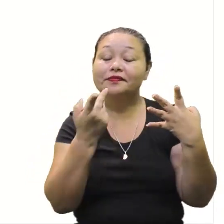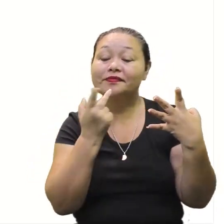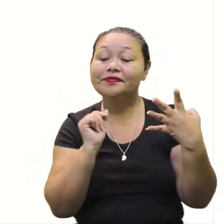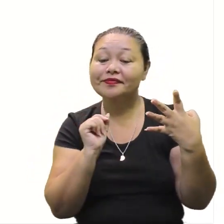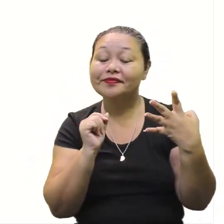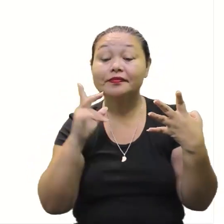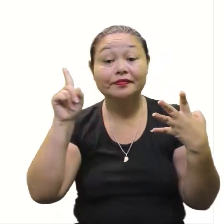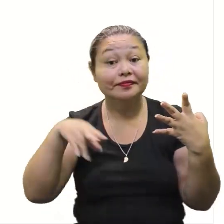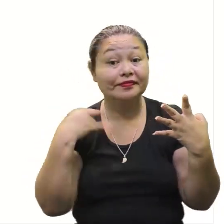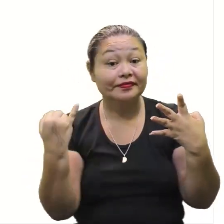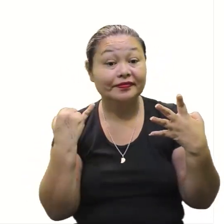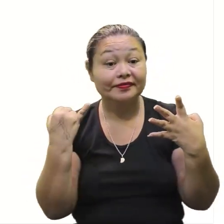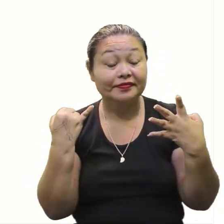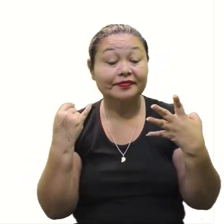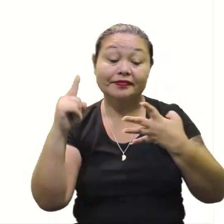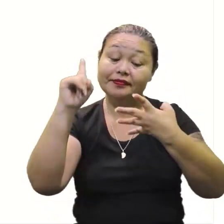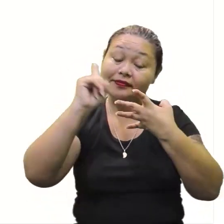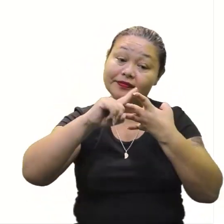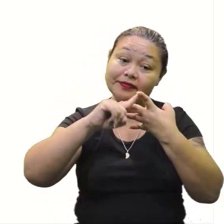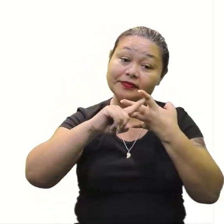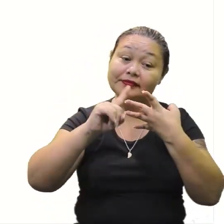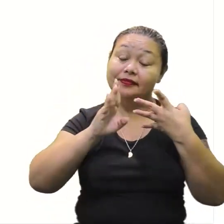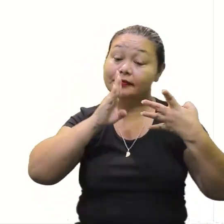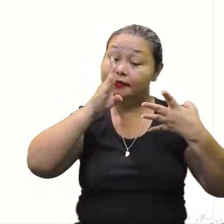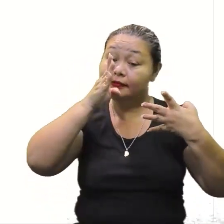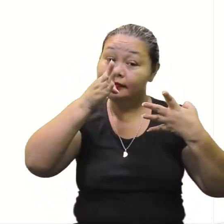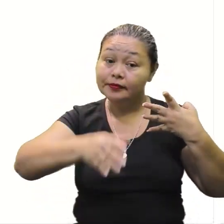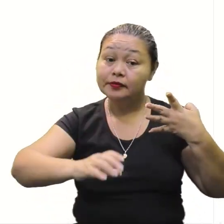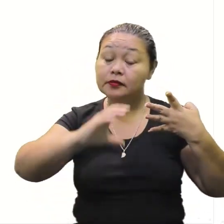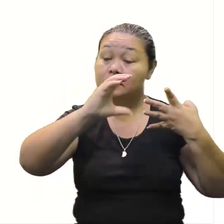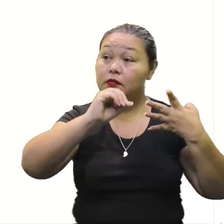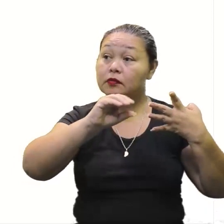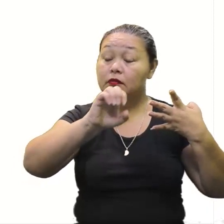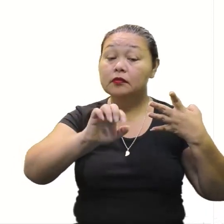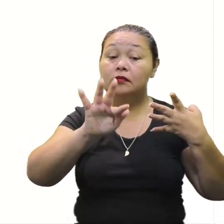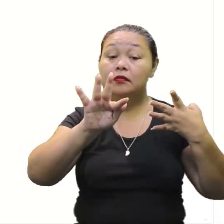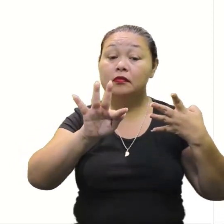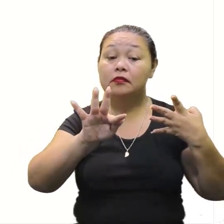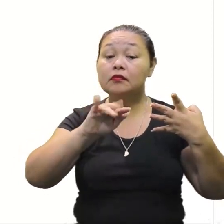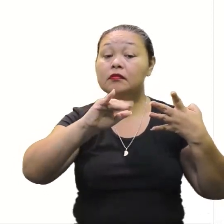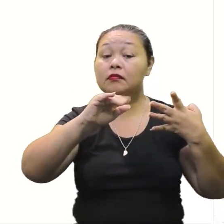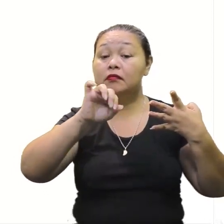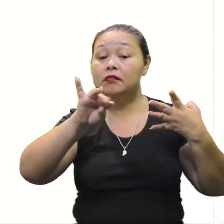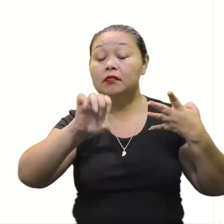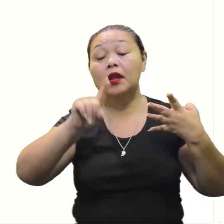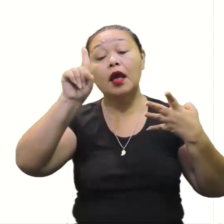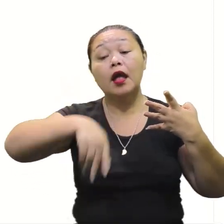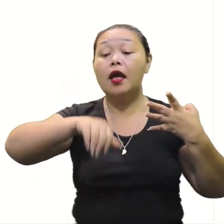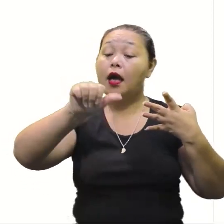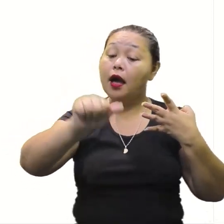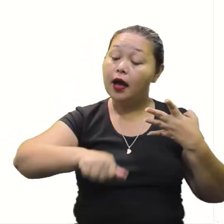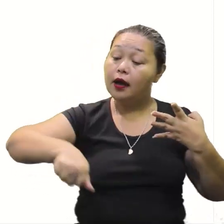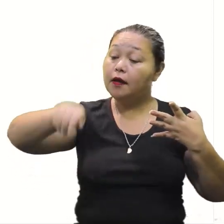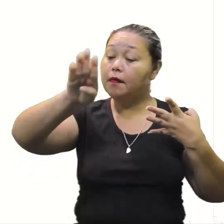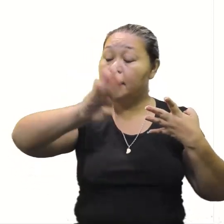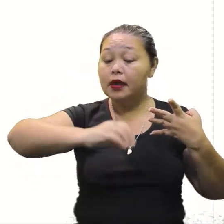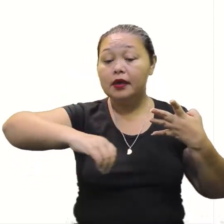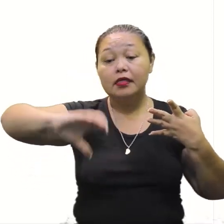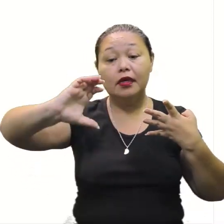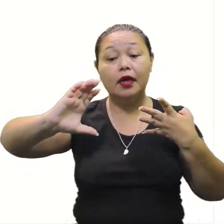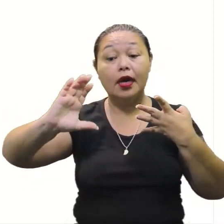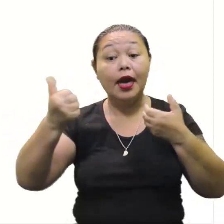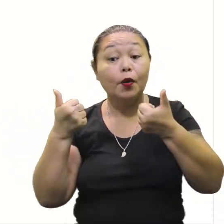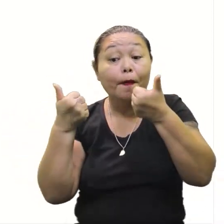falei que ia ser importante. Primeiro passo, determinar os coeficientes A, B e C.